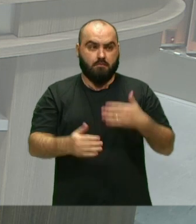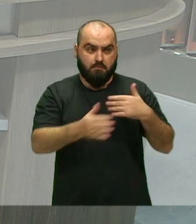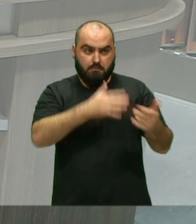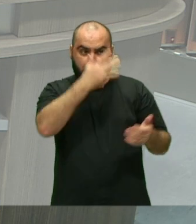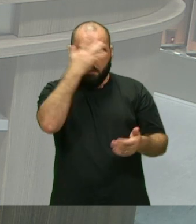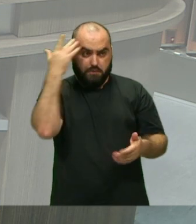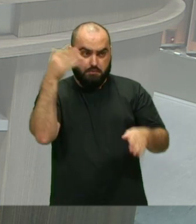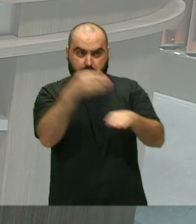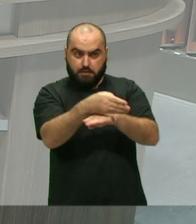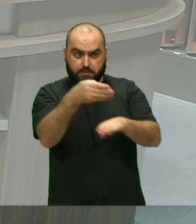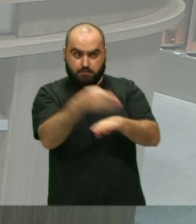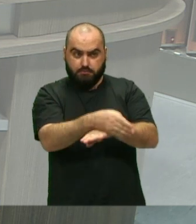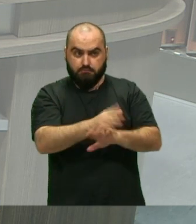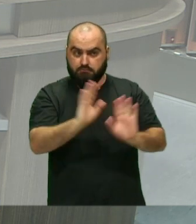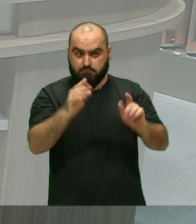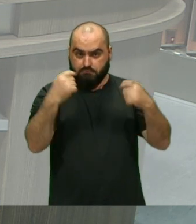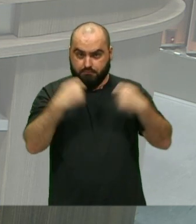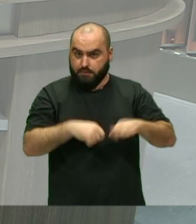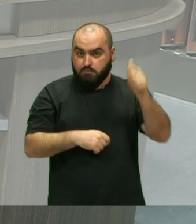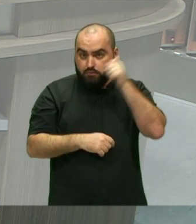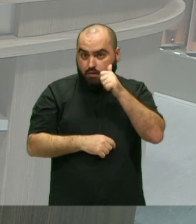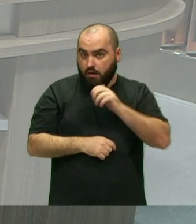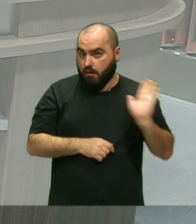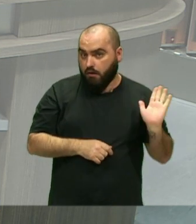participar Assim Não precisa ser mulher